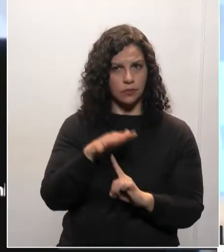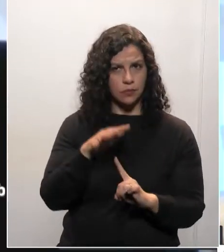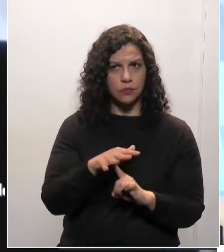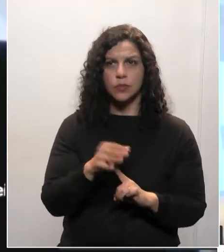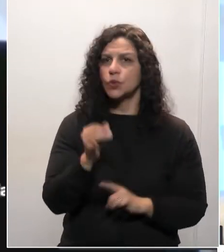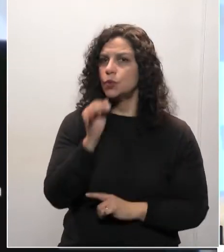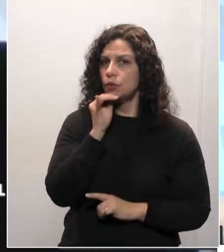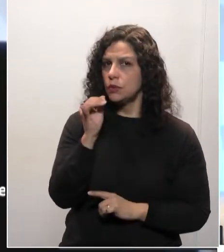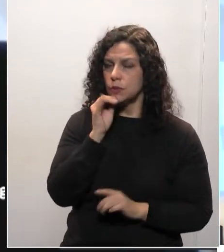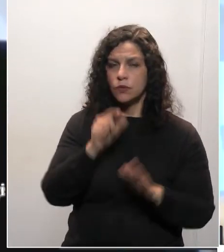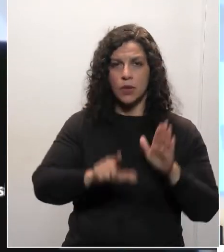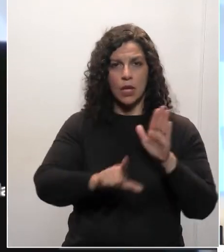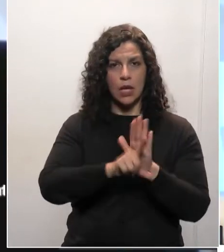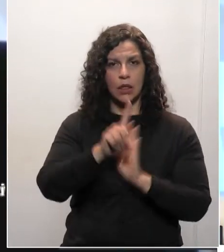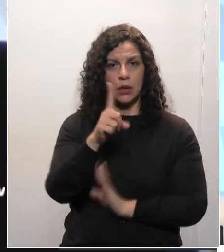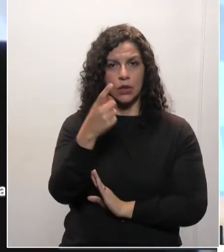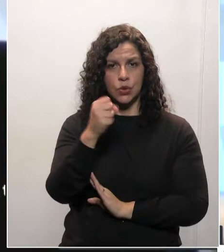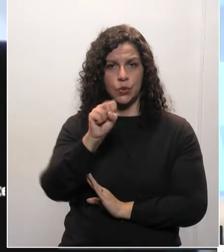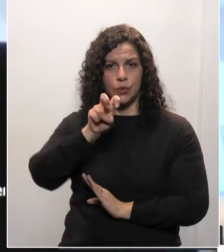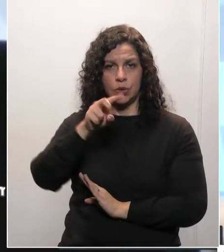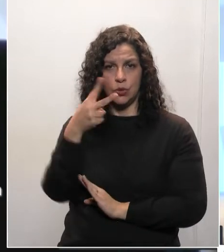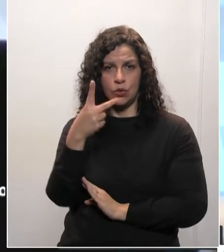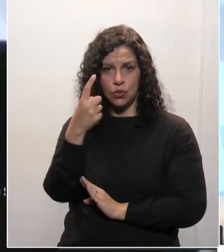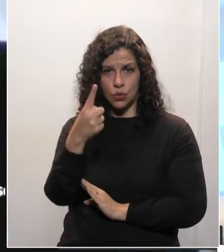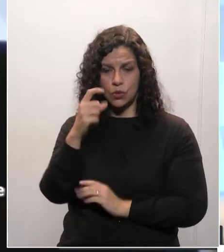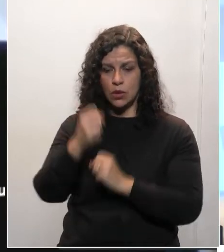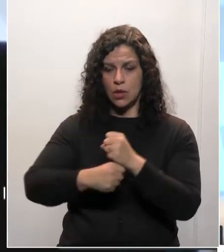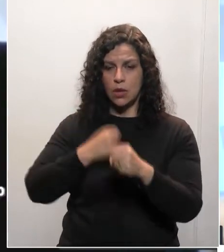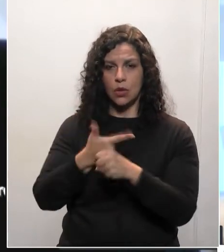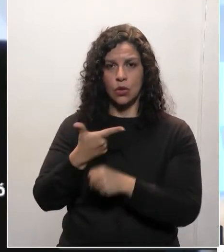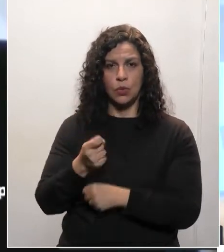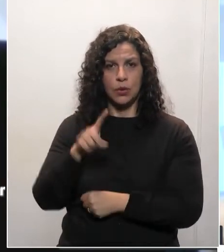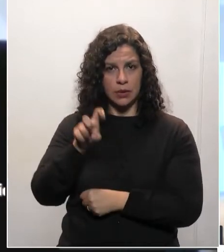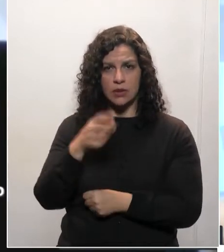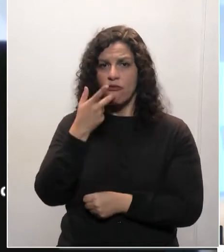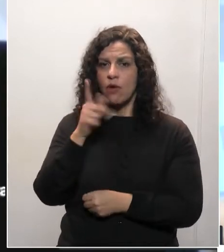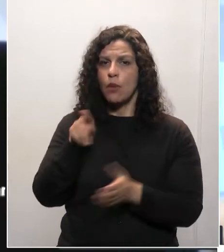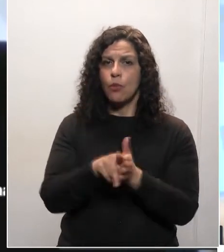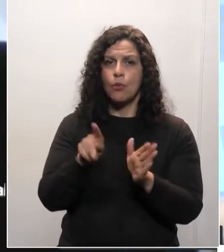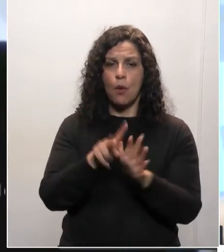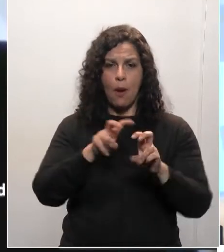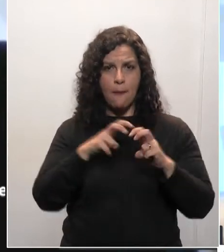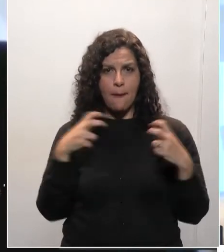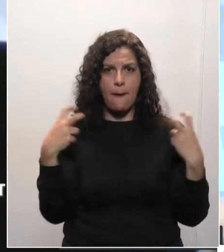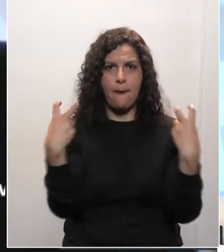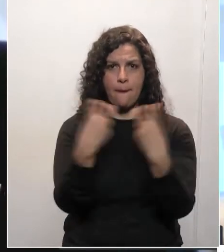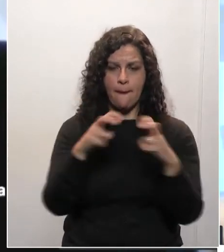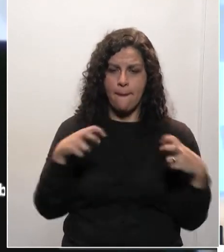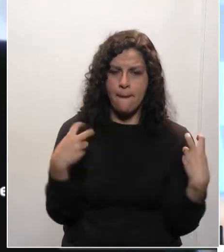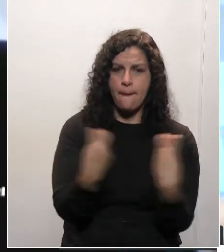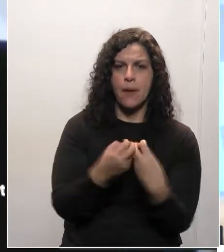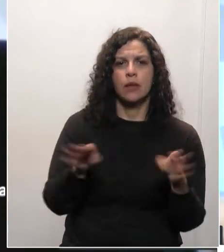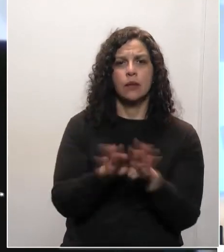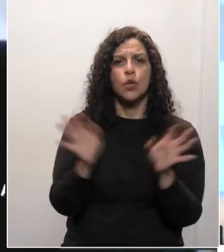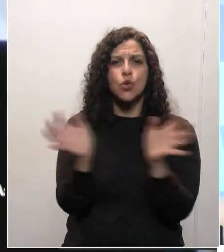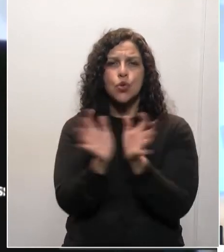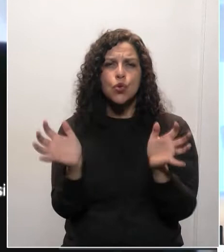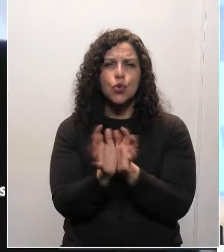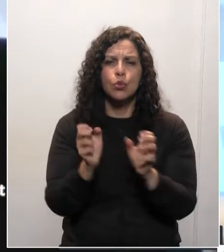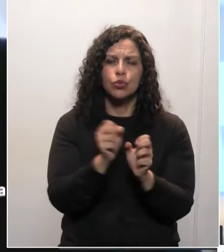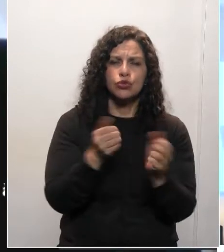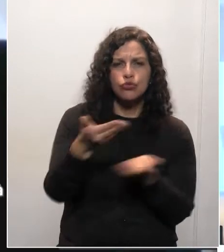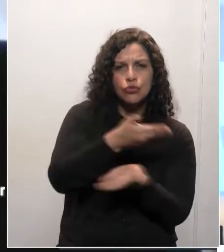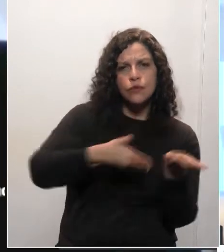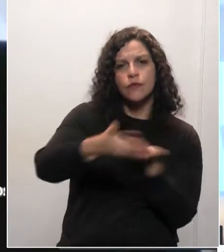Como, exemplo, a Lei 18.521 de 2015, onde os estádios de futebol, ginásios esportivos e clubes sociais do Estado do